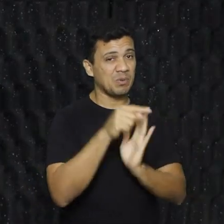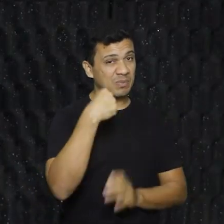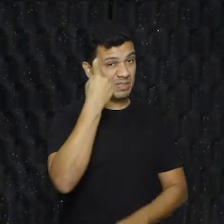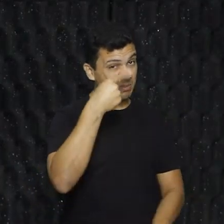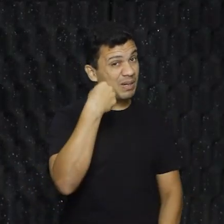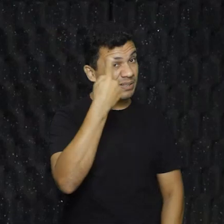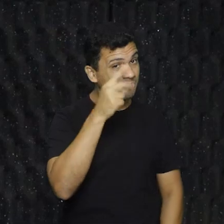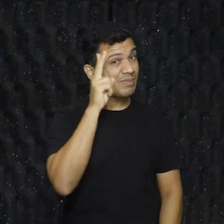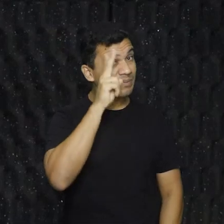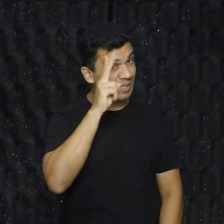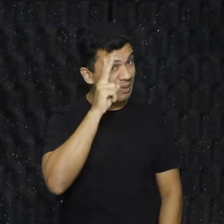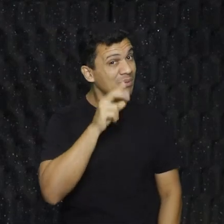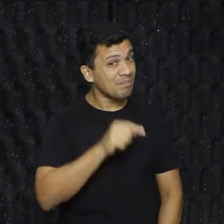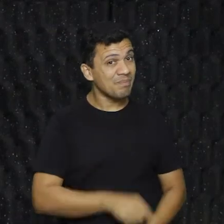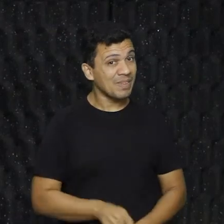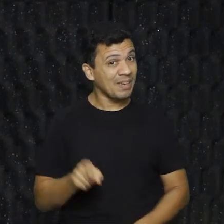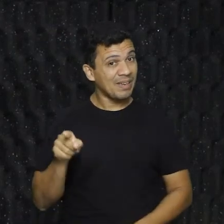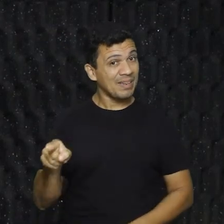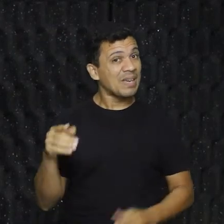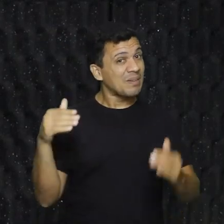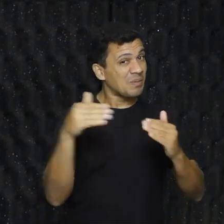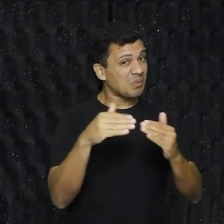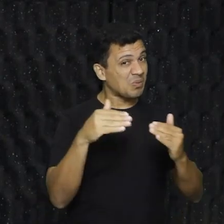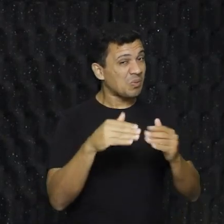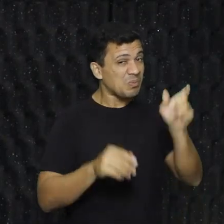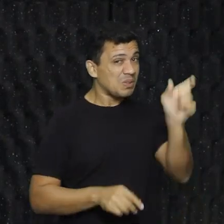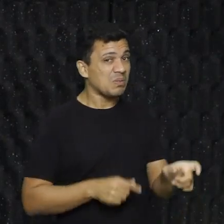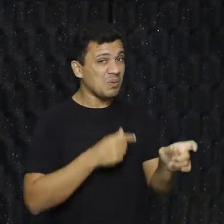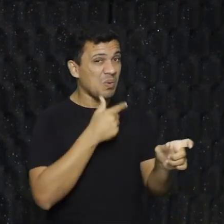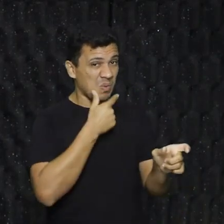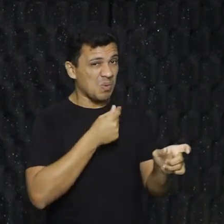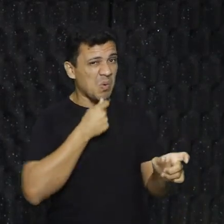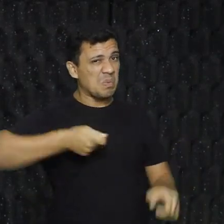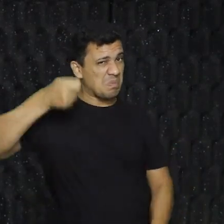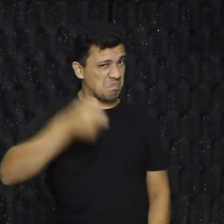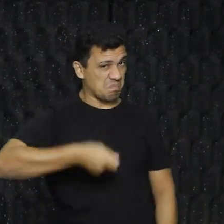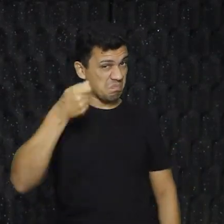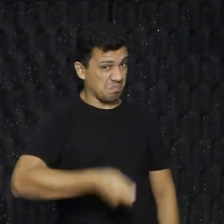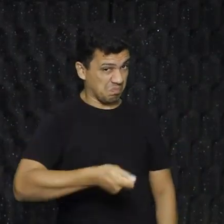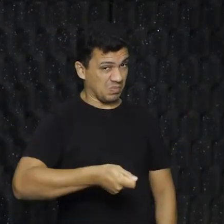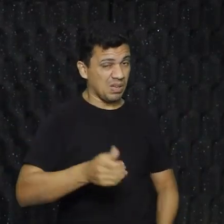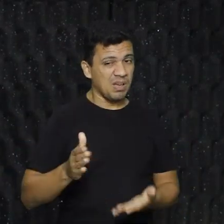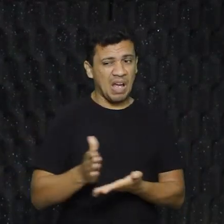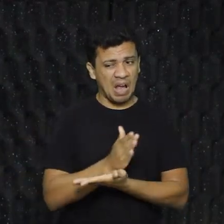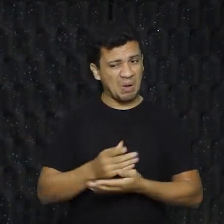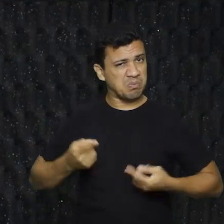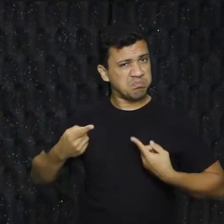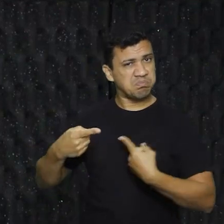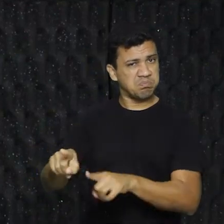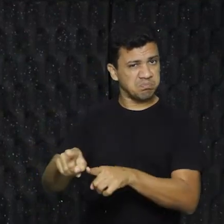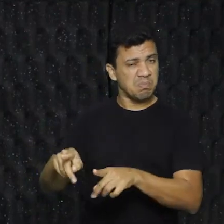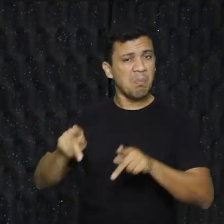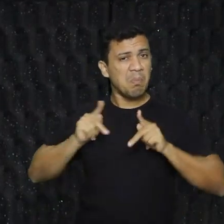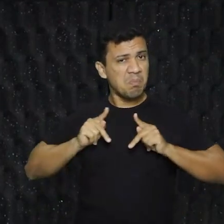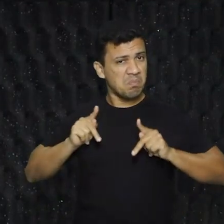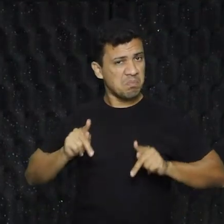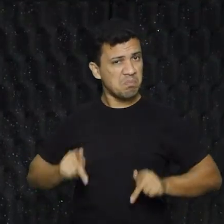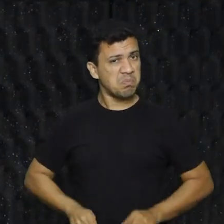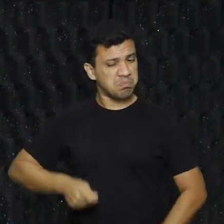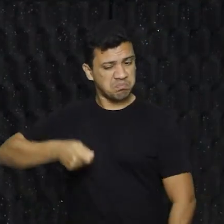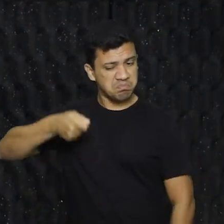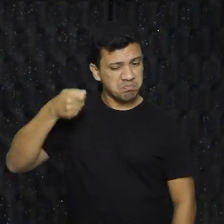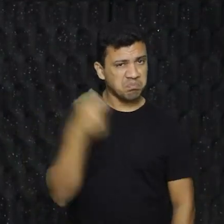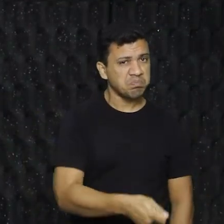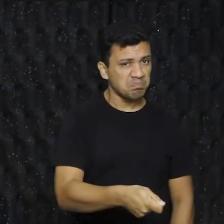Tanto é que os outros artistas do surrealismo rebateram ele por causa dessas posturas fascistas e esse